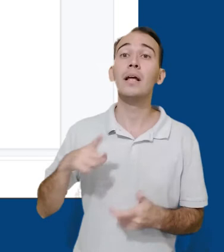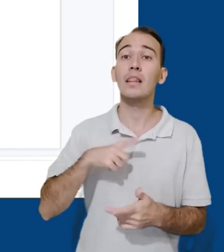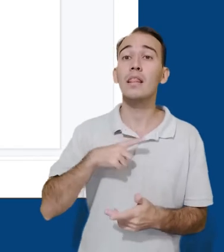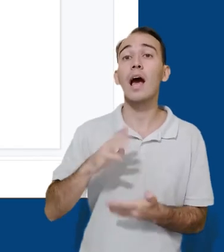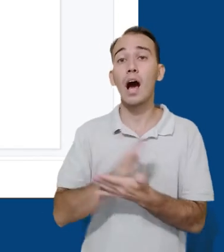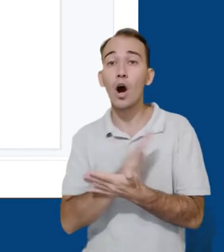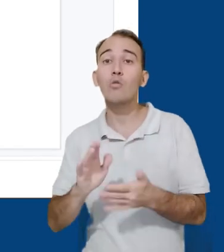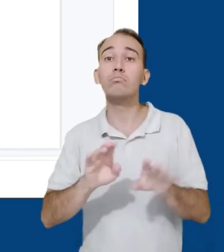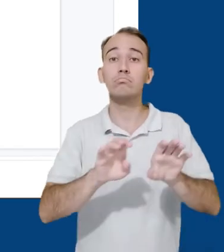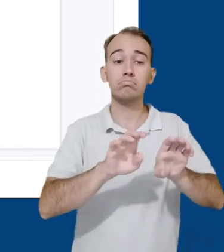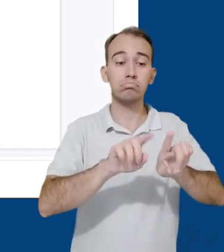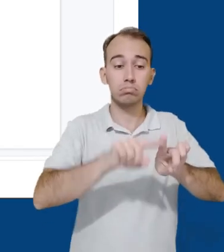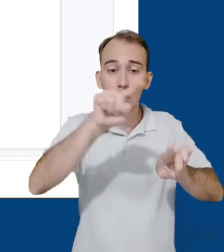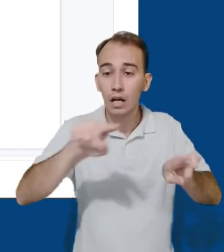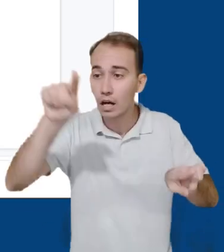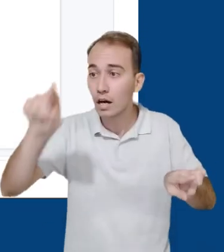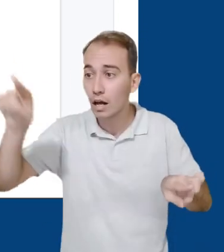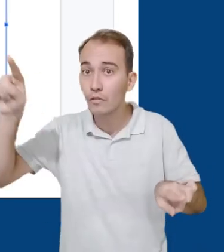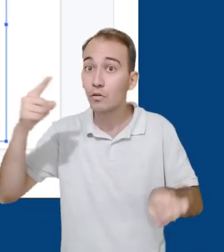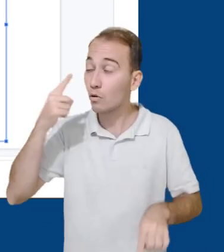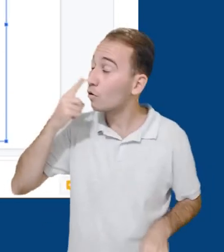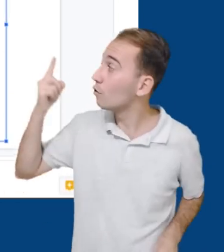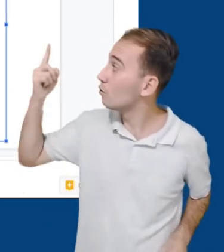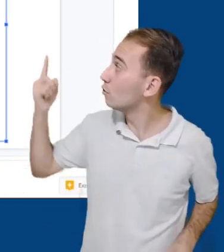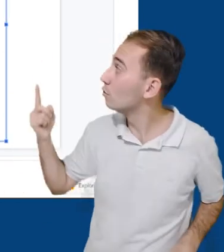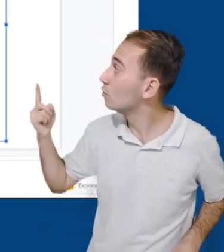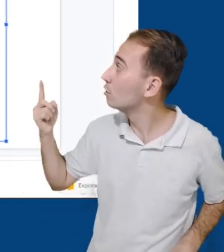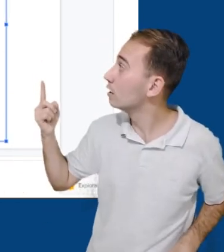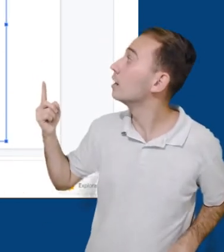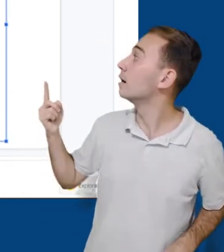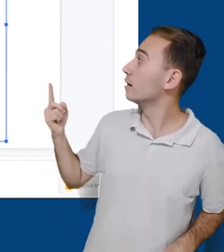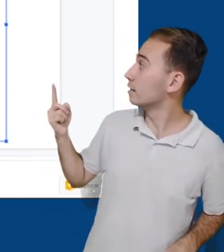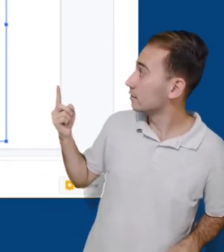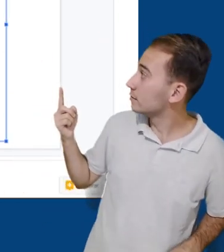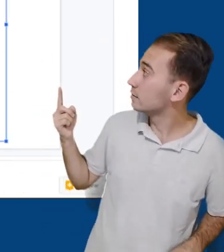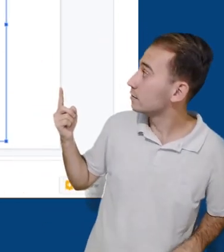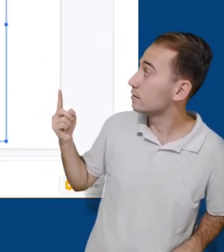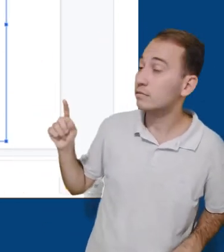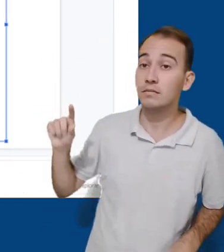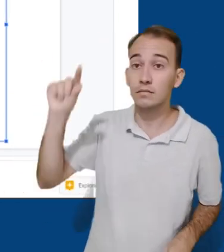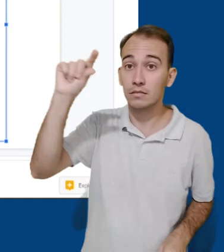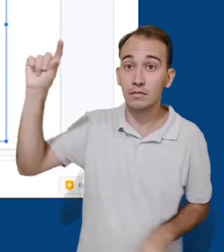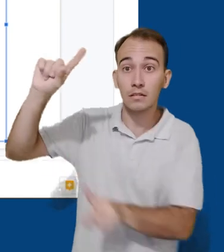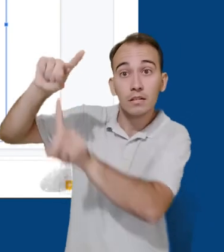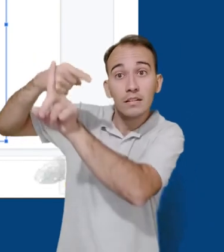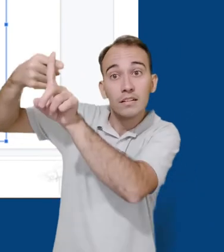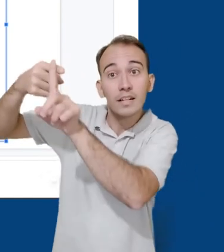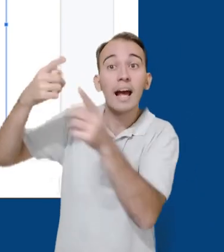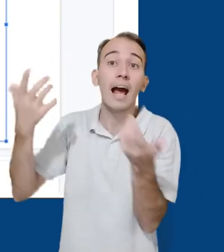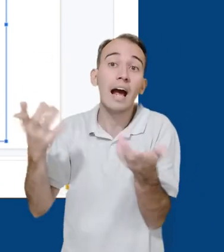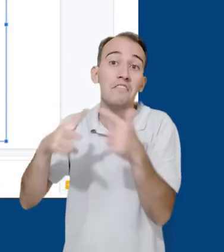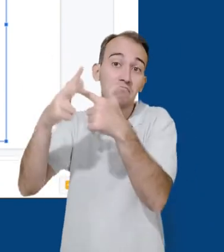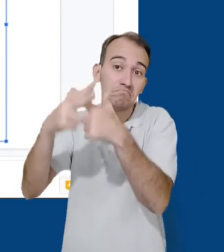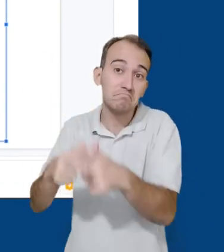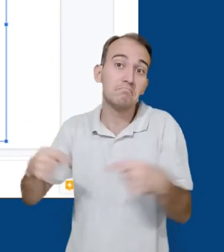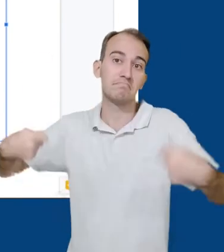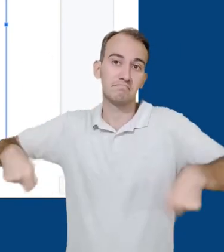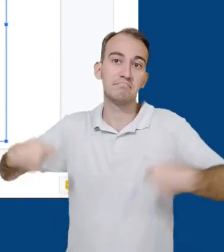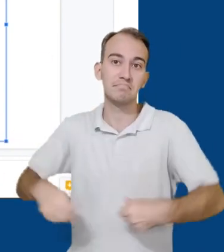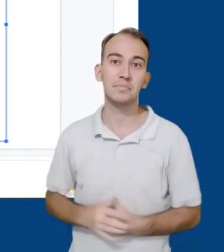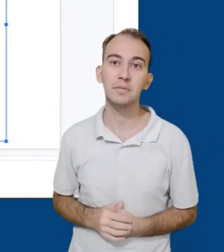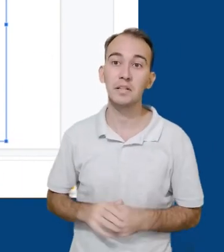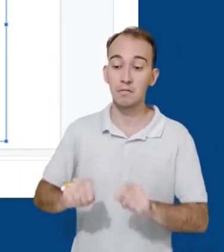inserimos. Para editá-lo, clicamos sobre ele e clicamos no pequeno ícone de link no canto superior direito.